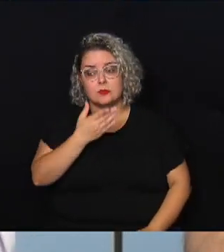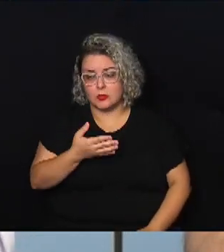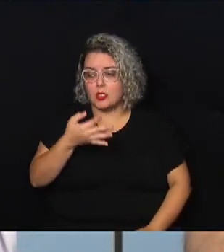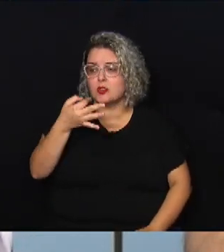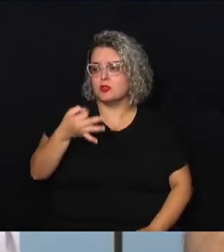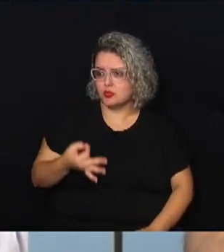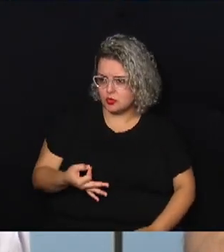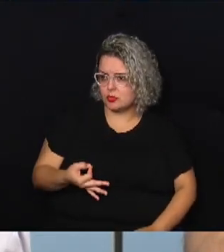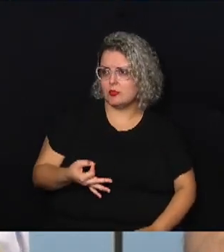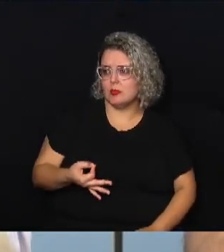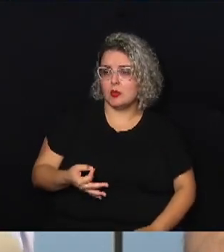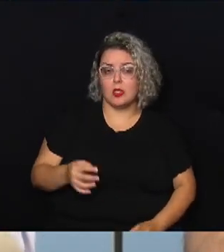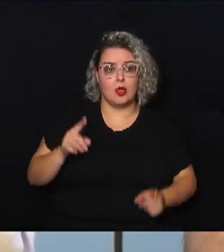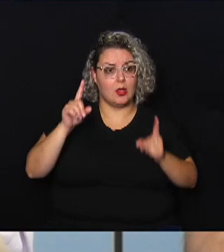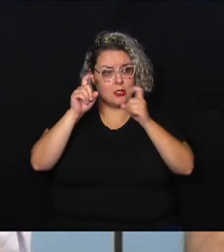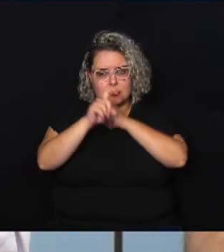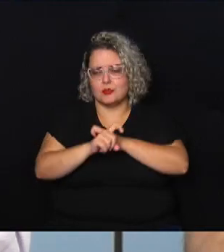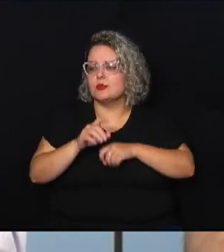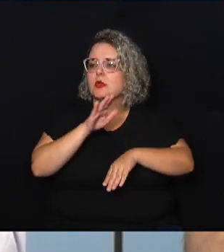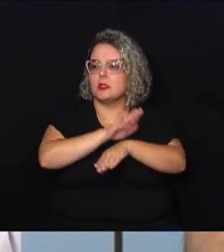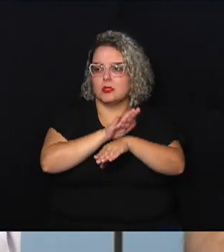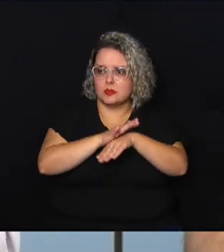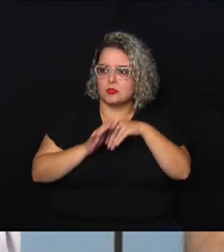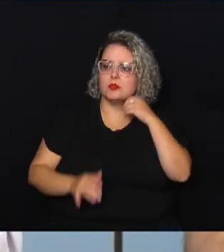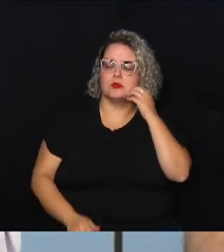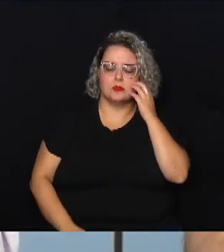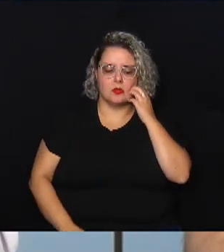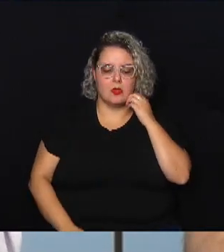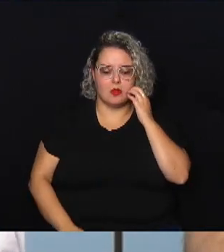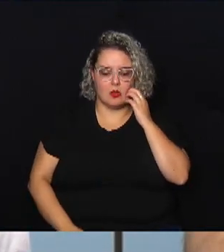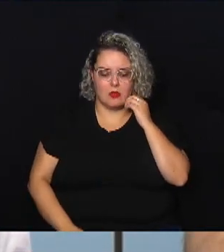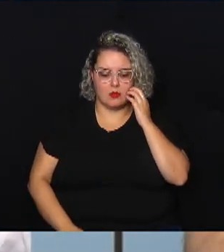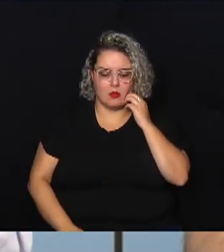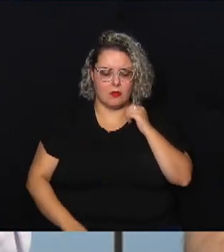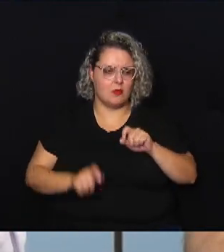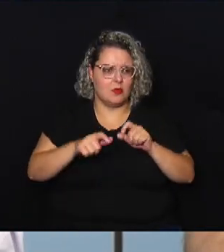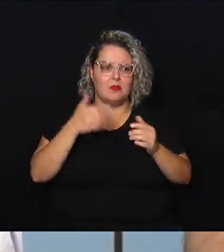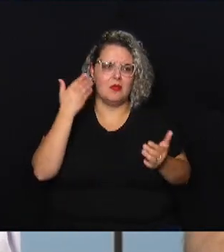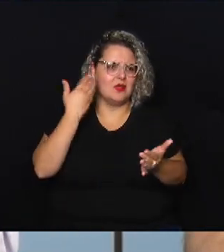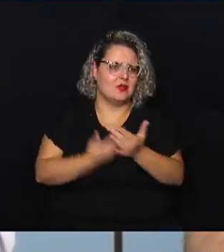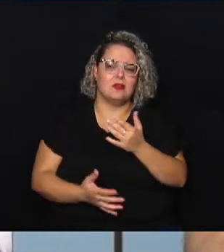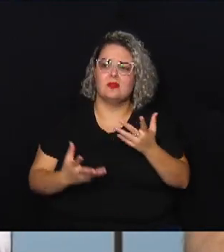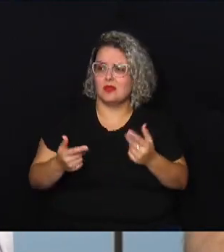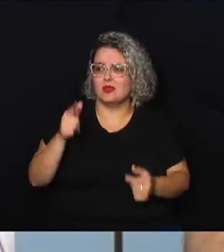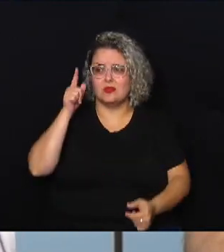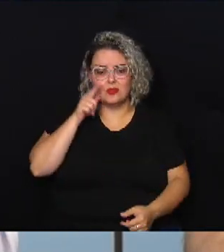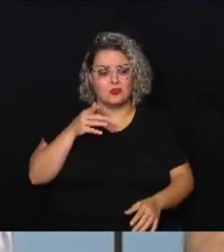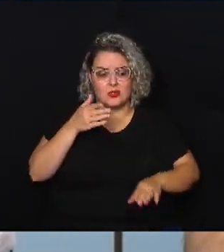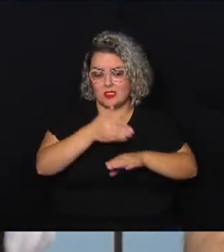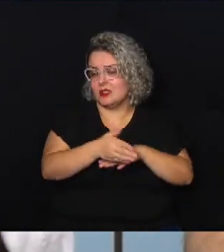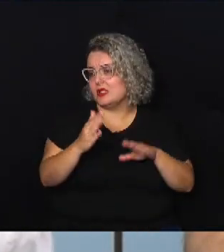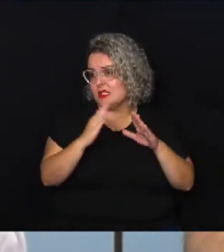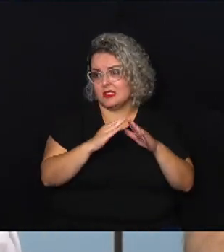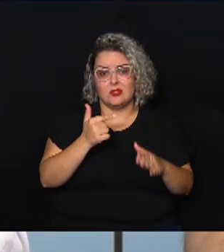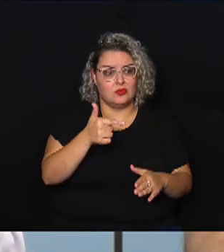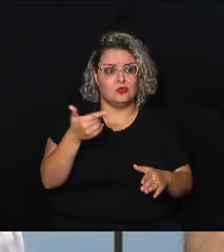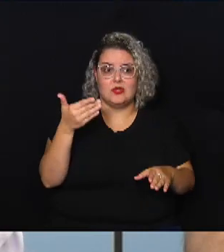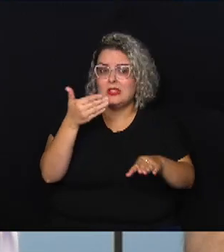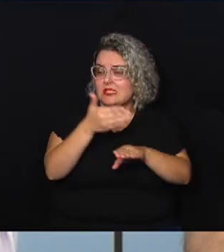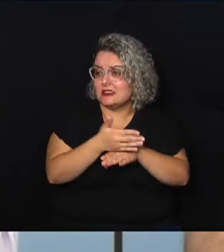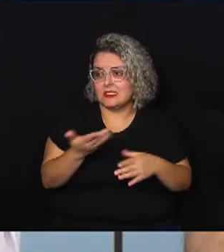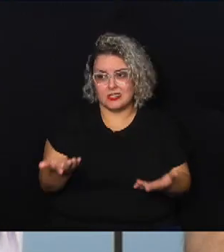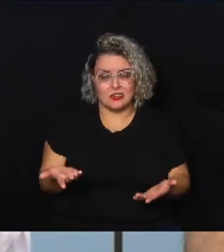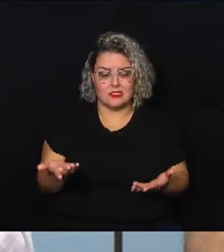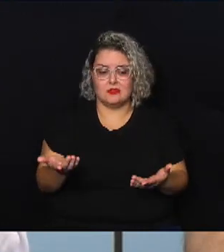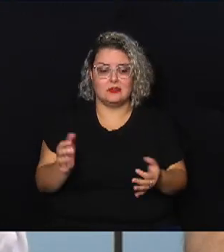ajudar nessa dificuldade que muitas pessoas perderam os seus pertences não conseguem entrar na sua casa não tem acesso vias de